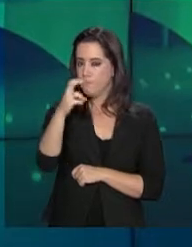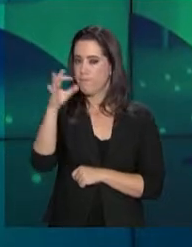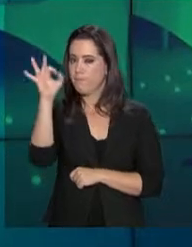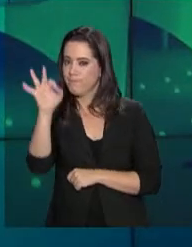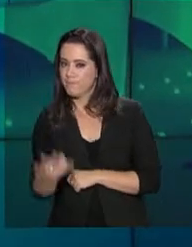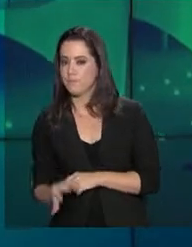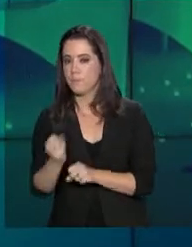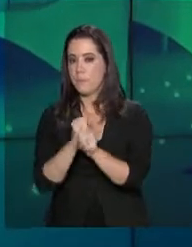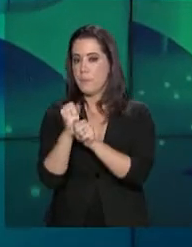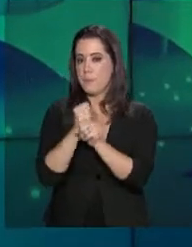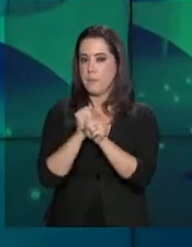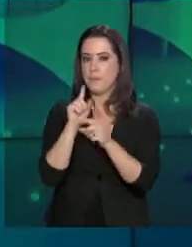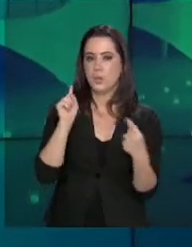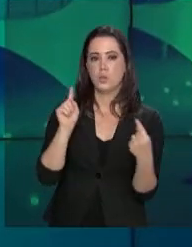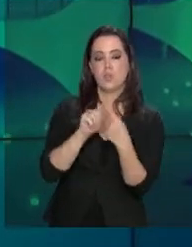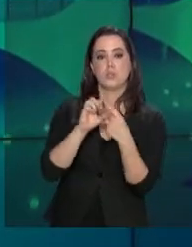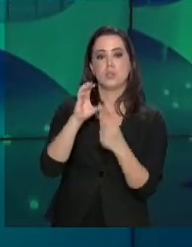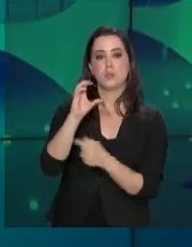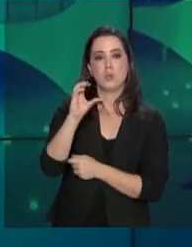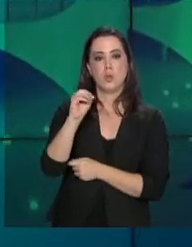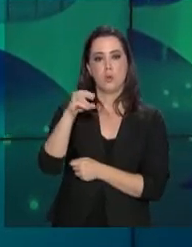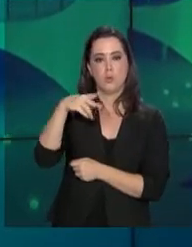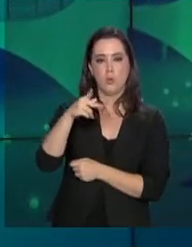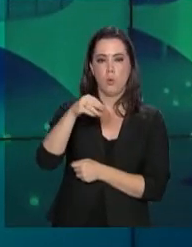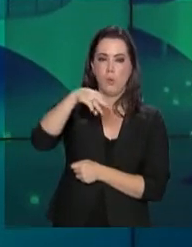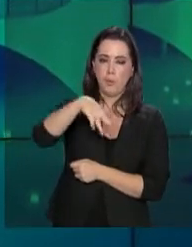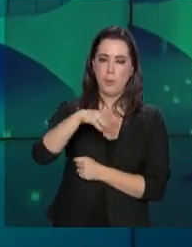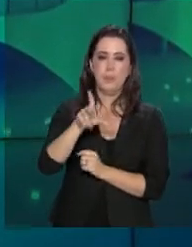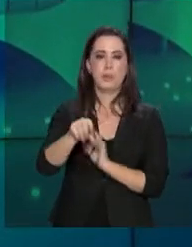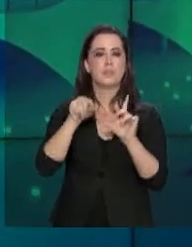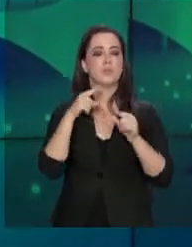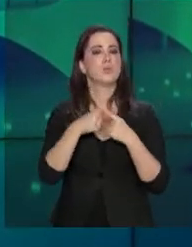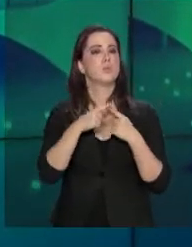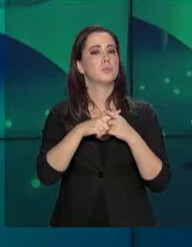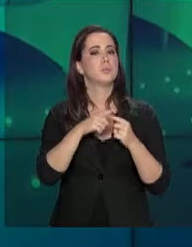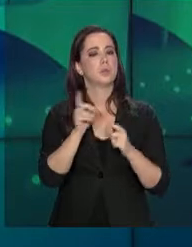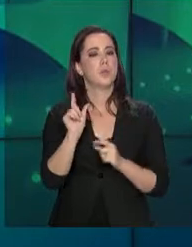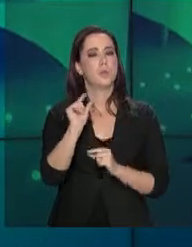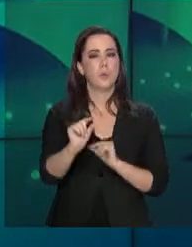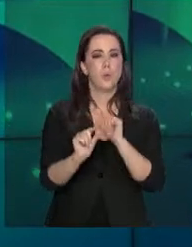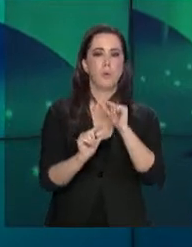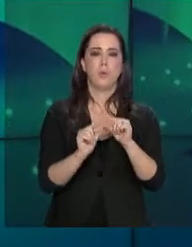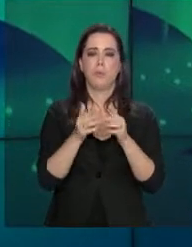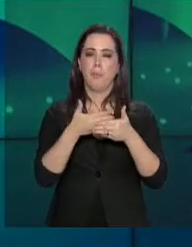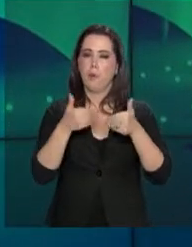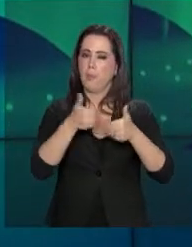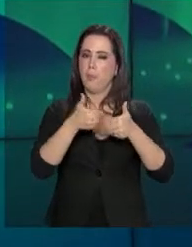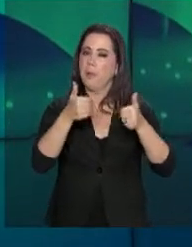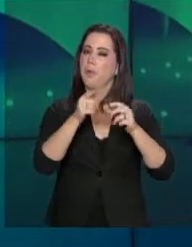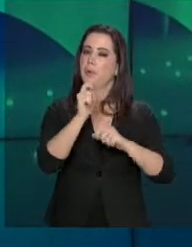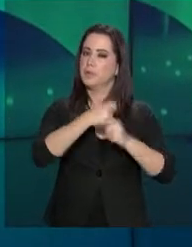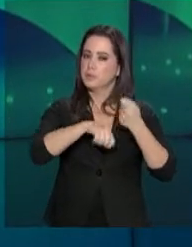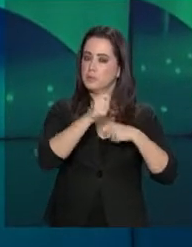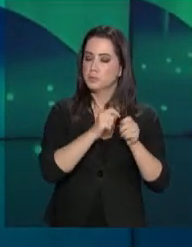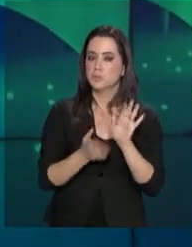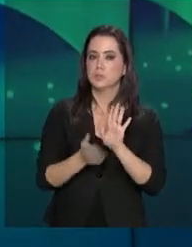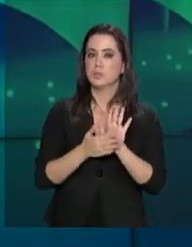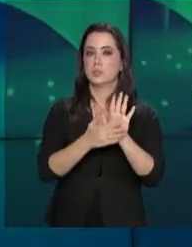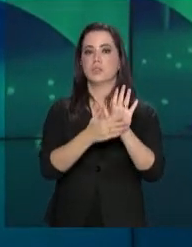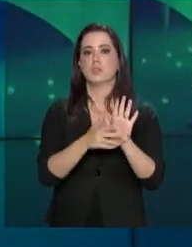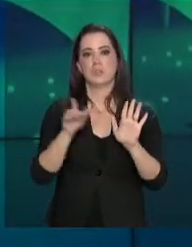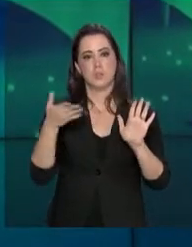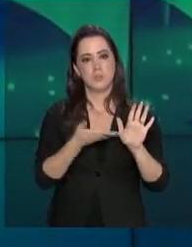ano. De acordo com o Copom, a decisão foi tomada em razão da recuperação gradual da economia, evidenciada pelos recentes